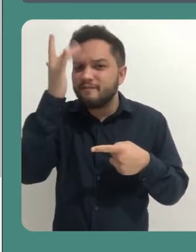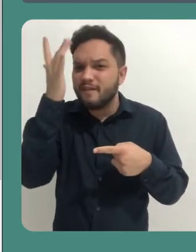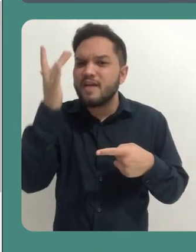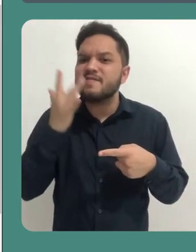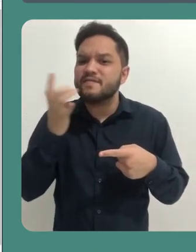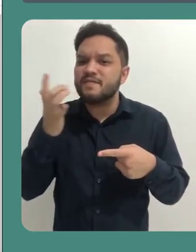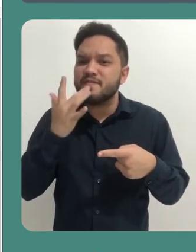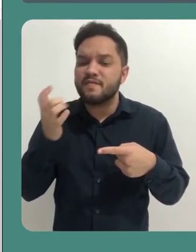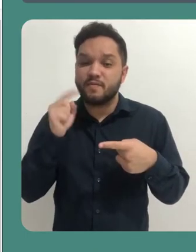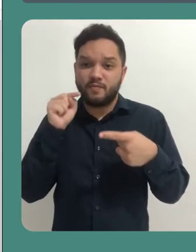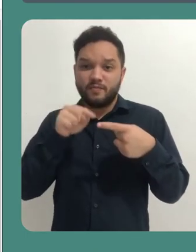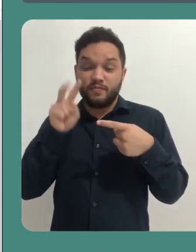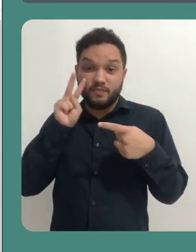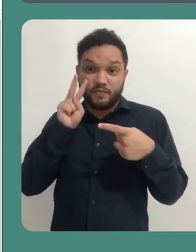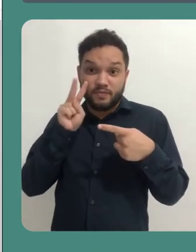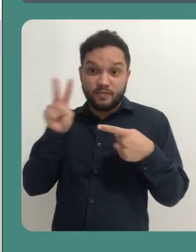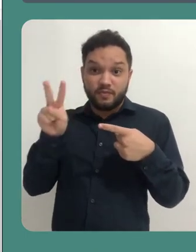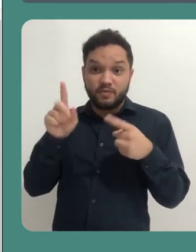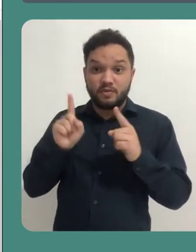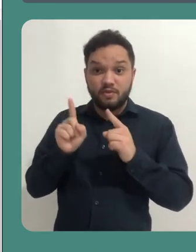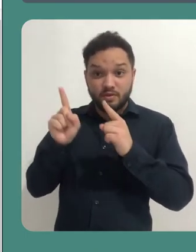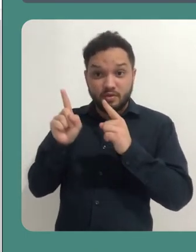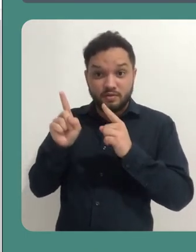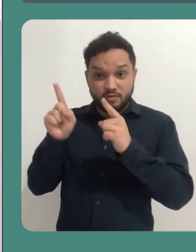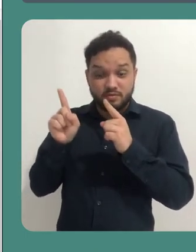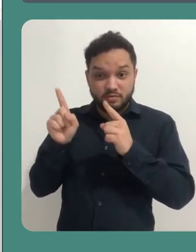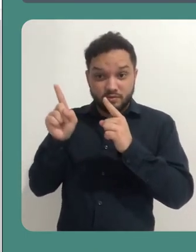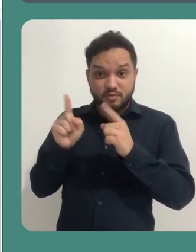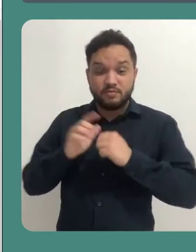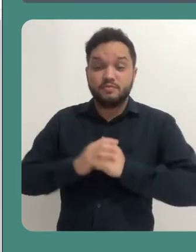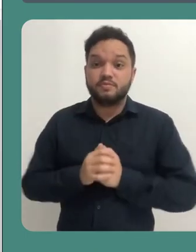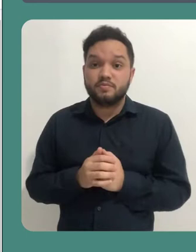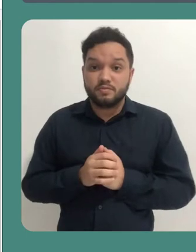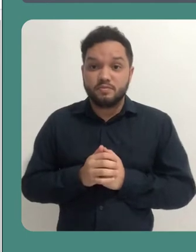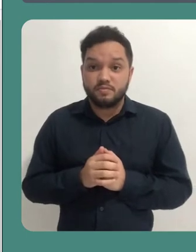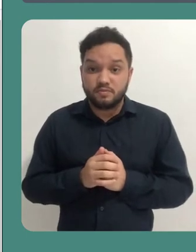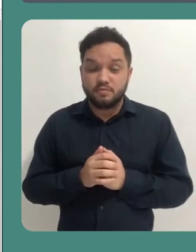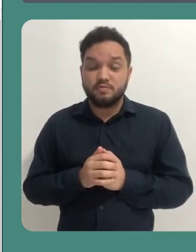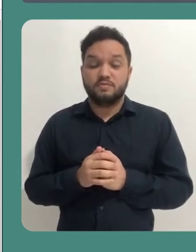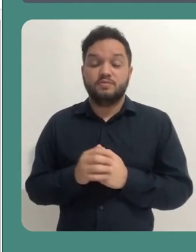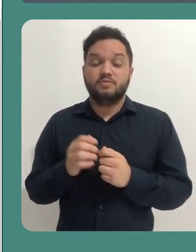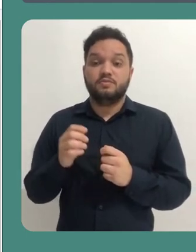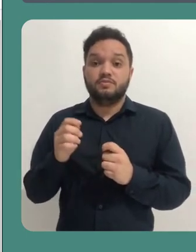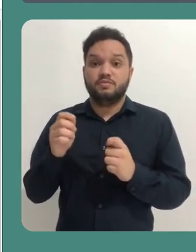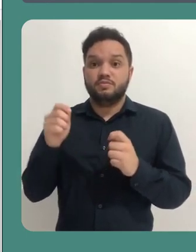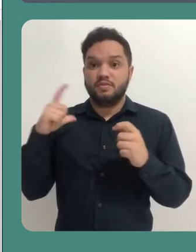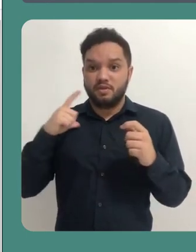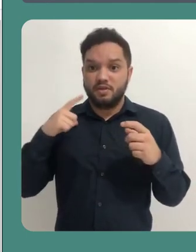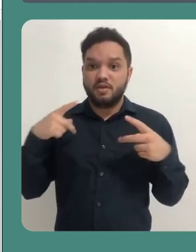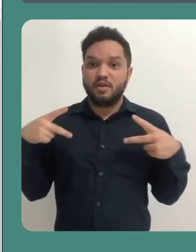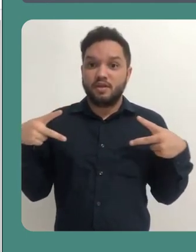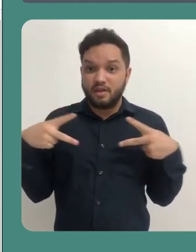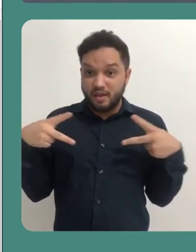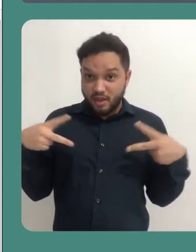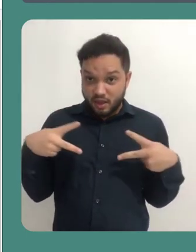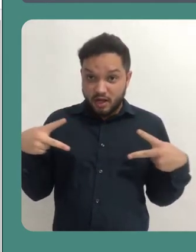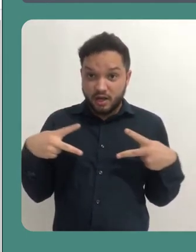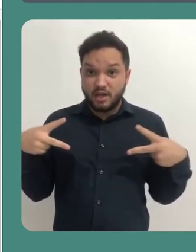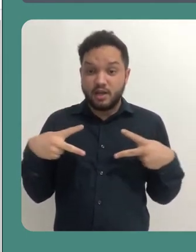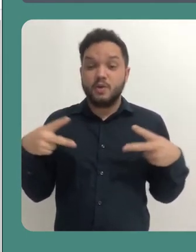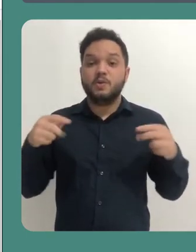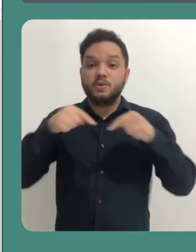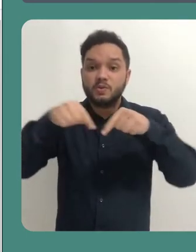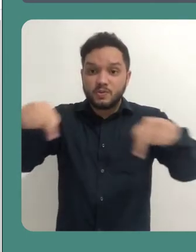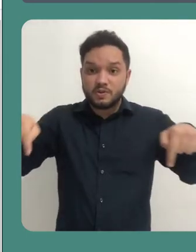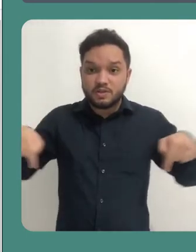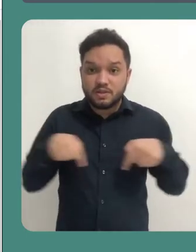simples é este que você encontra aqui na parte superior. É um endereço de uma